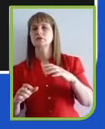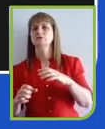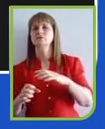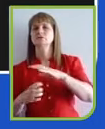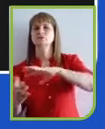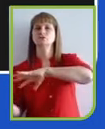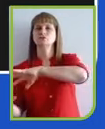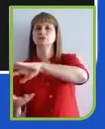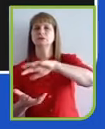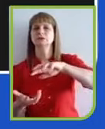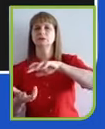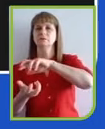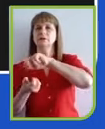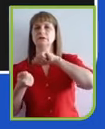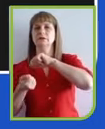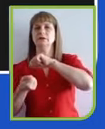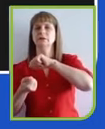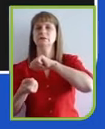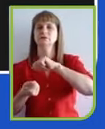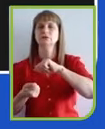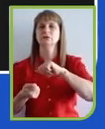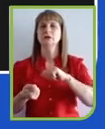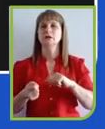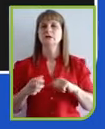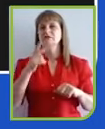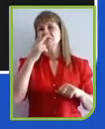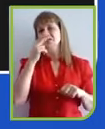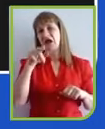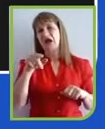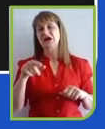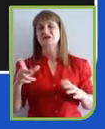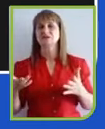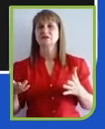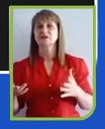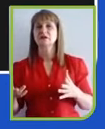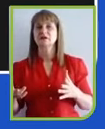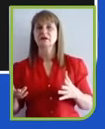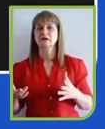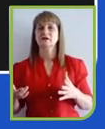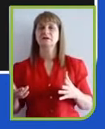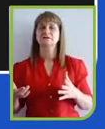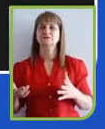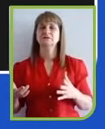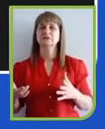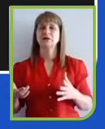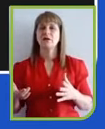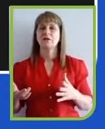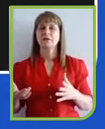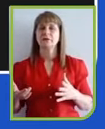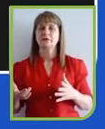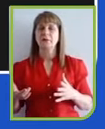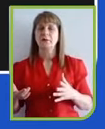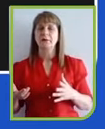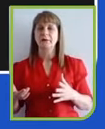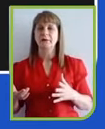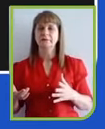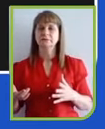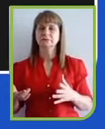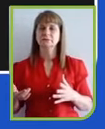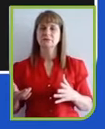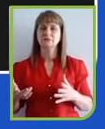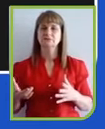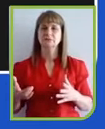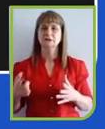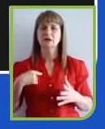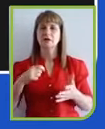decente. Para quem acha que isso é um voo de galinha, escrevi agora, recentemente, num artigo meu para a